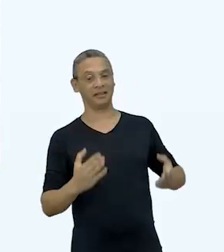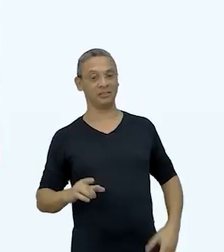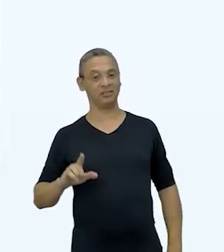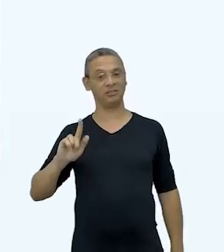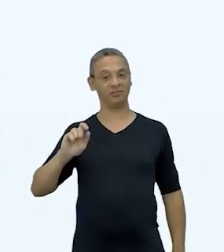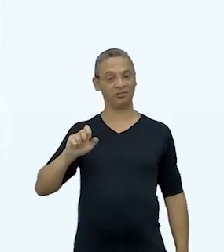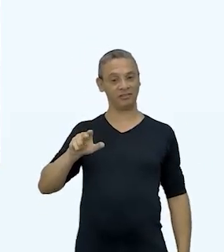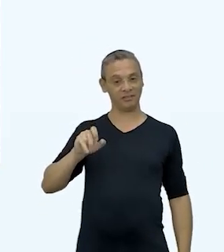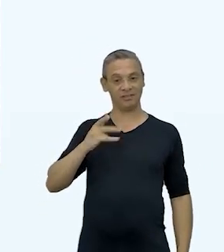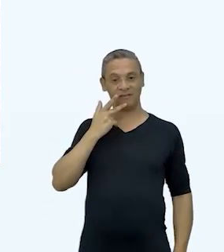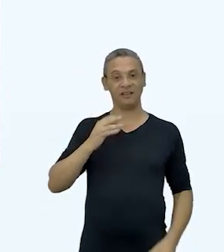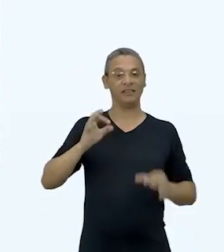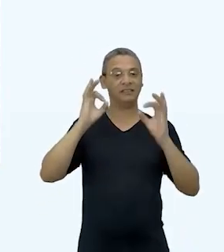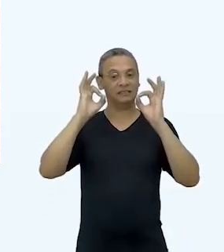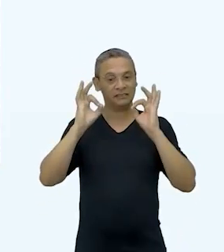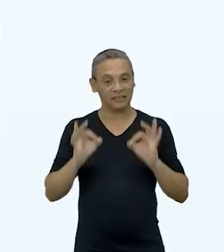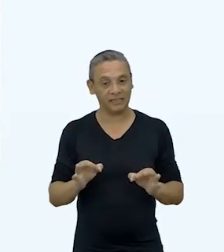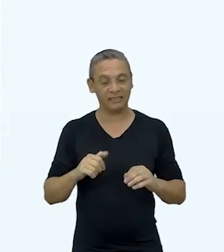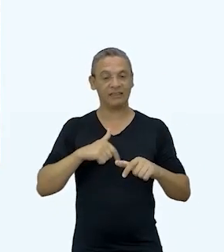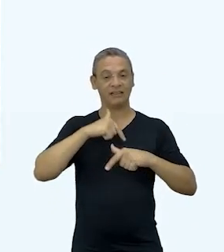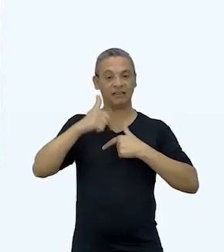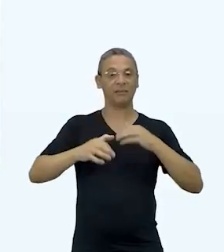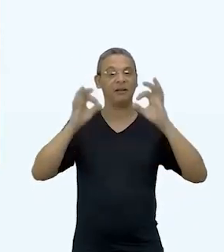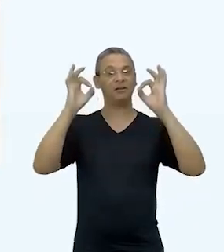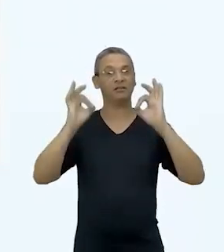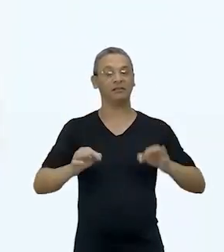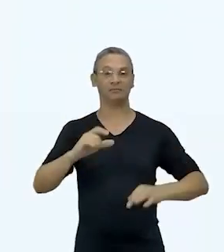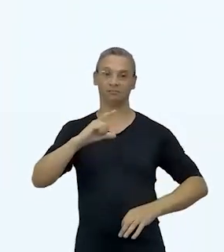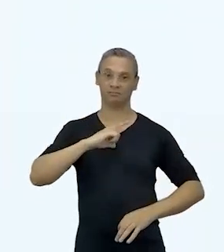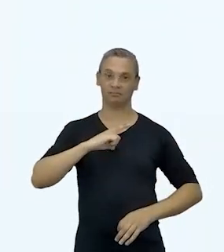tem certeza que o trabalho ficará perfeito.